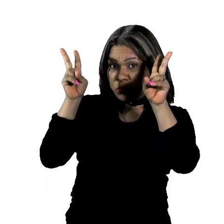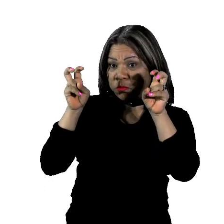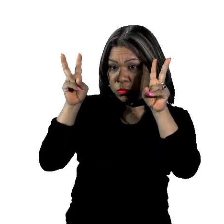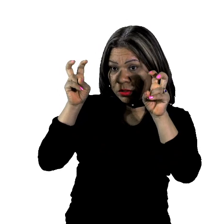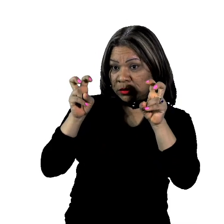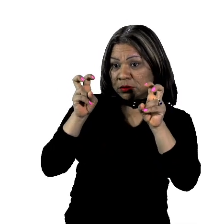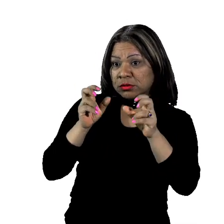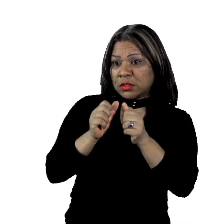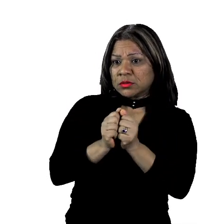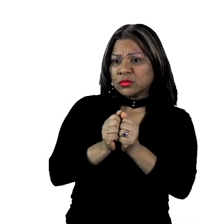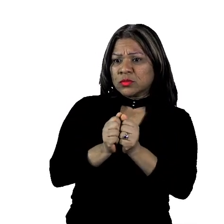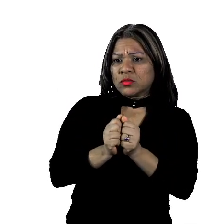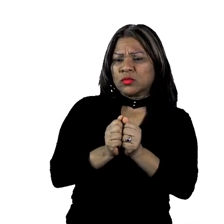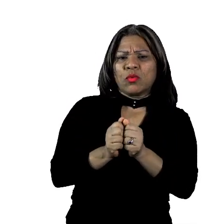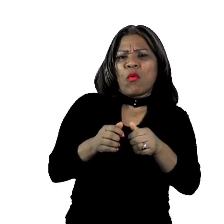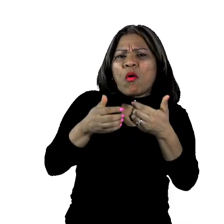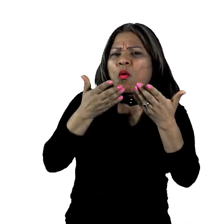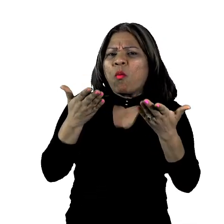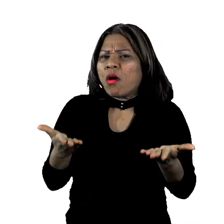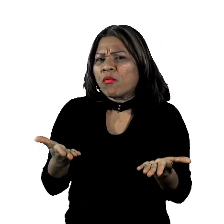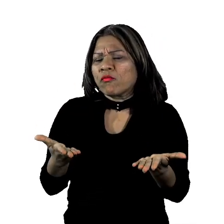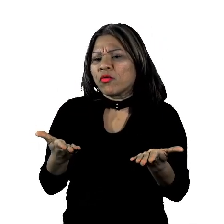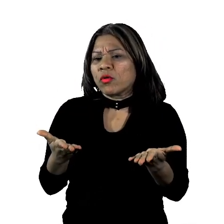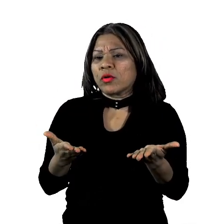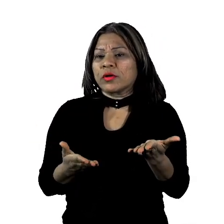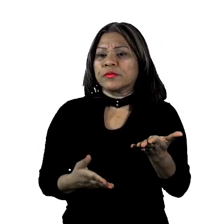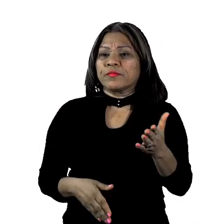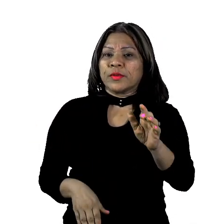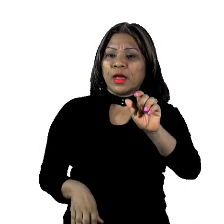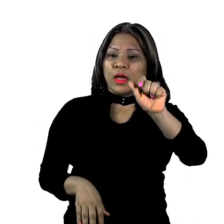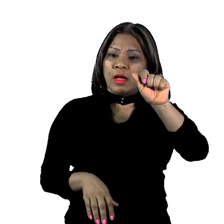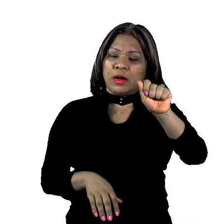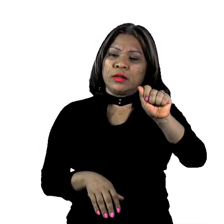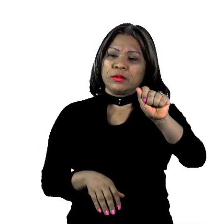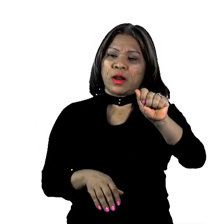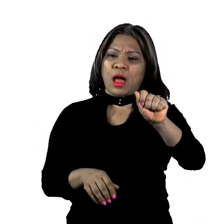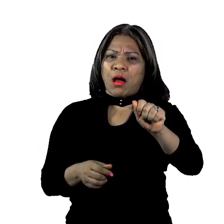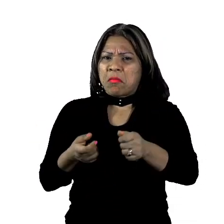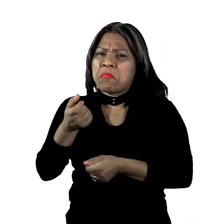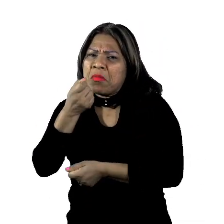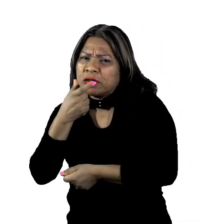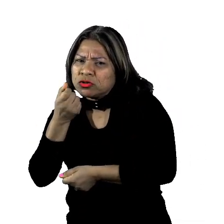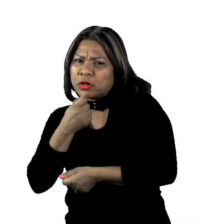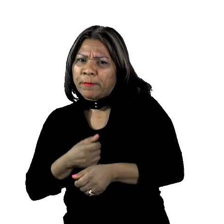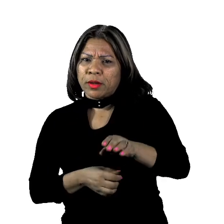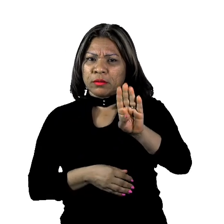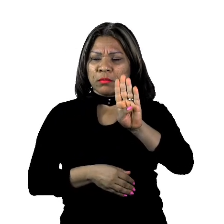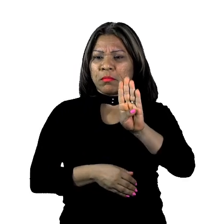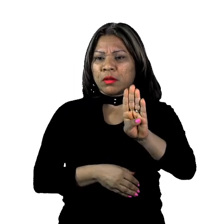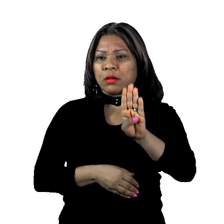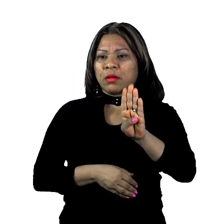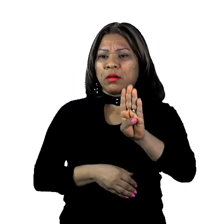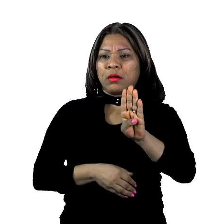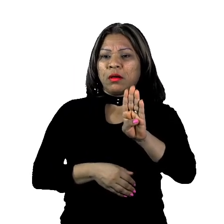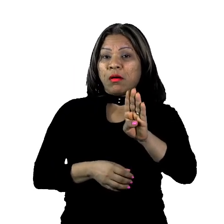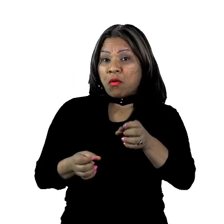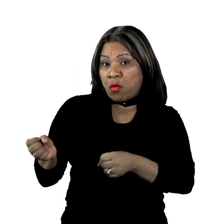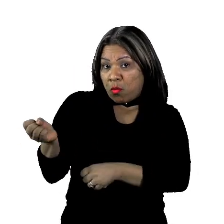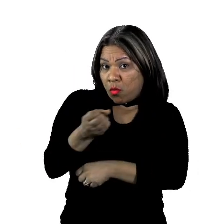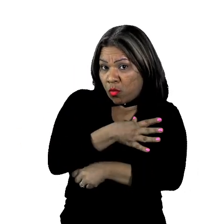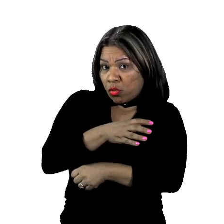assunto. Que assunto foi? Letra A, sobre medicamentos? Letra B, sobre o novo